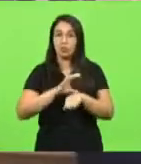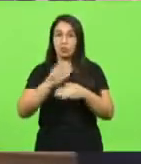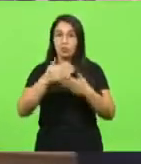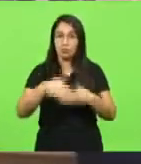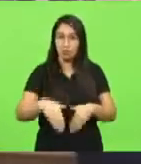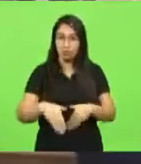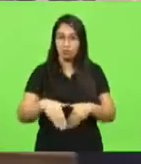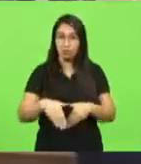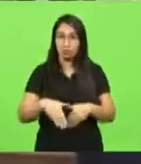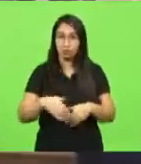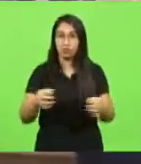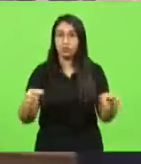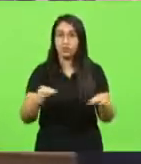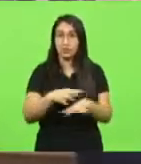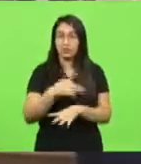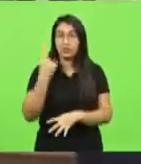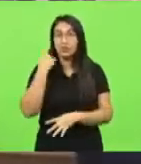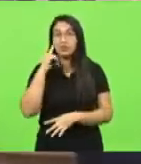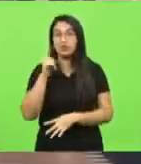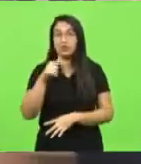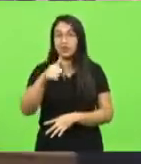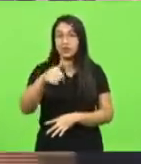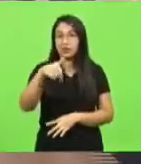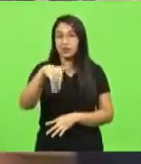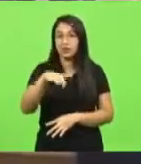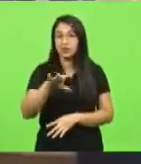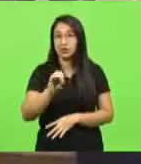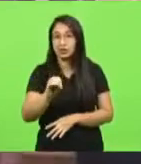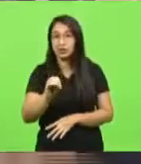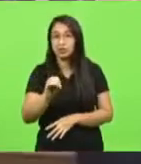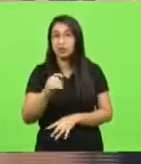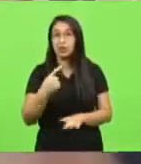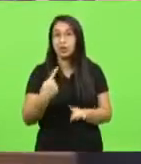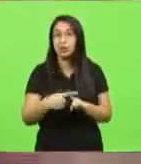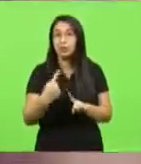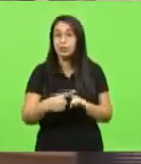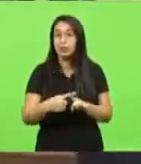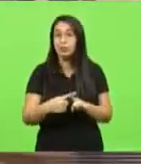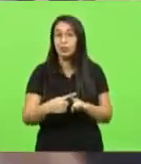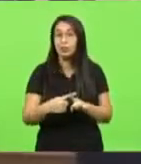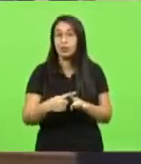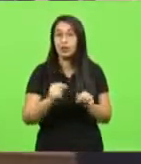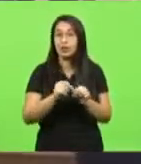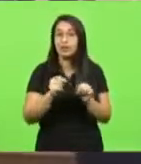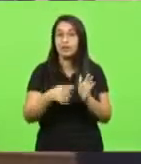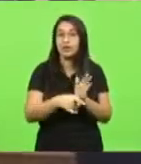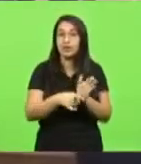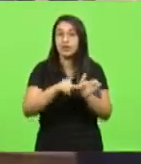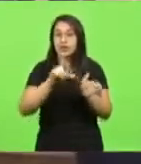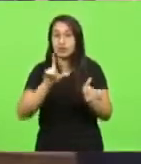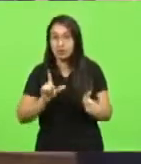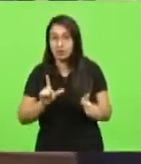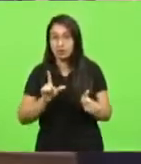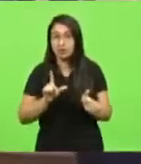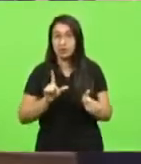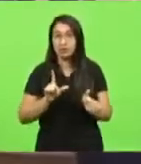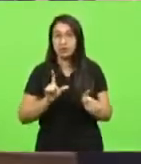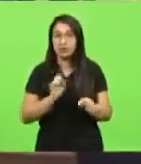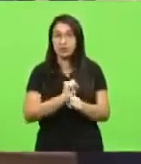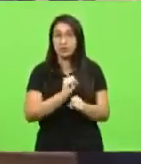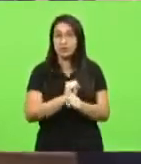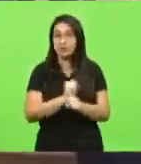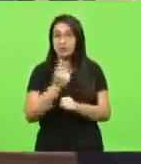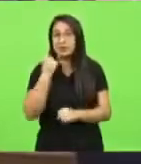7 de maio. Por que que não faz essa porcaria antes para não esperar dia 7 de maio